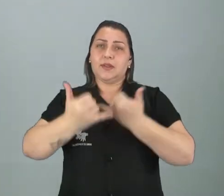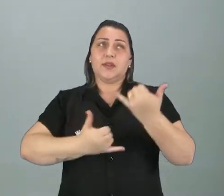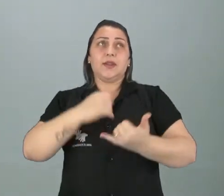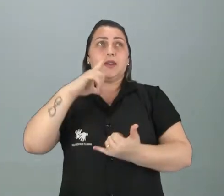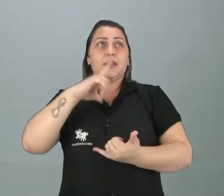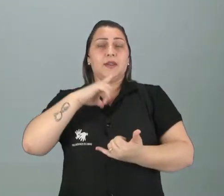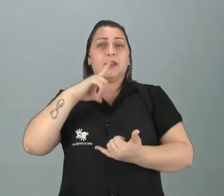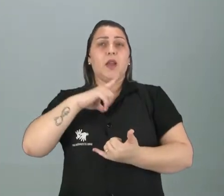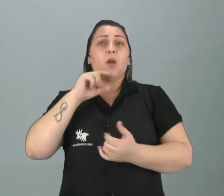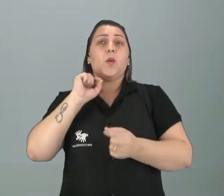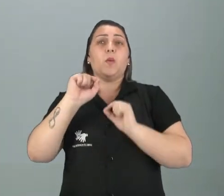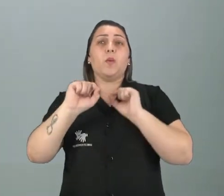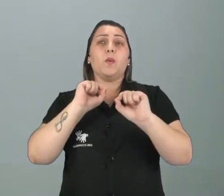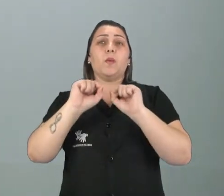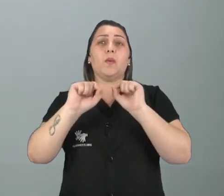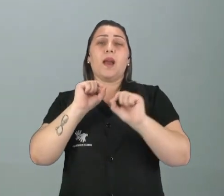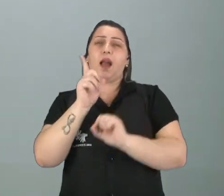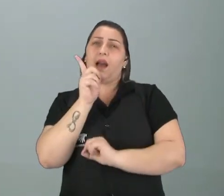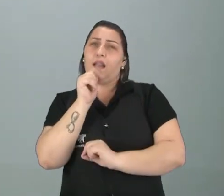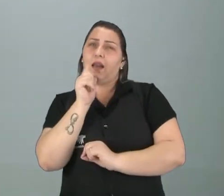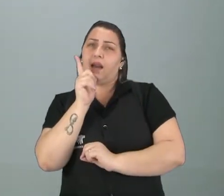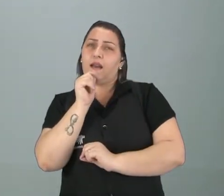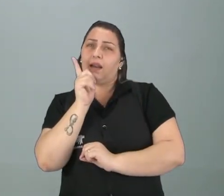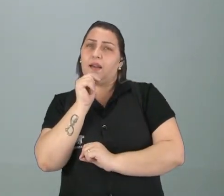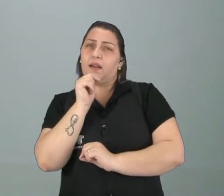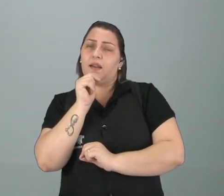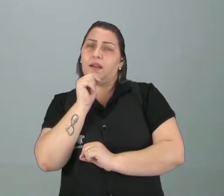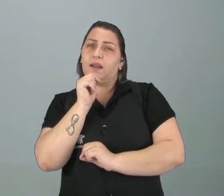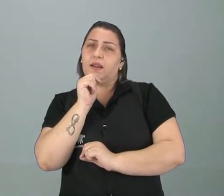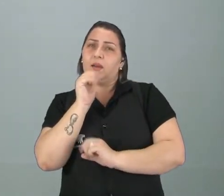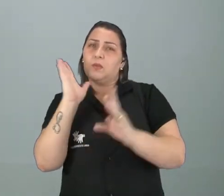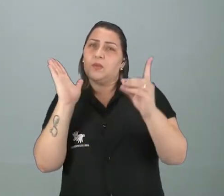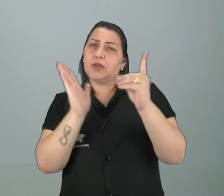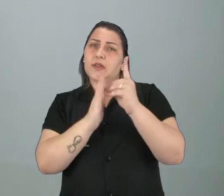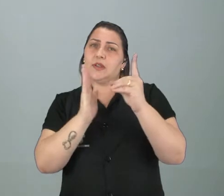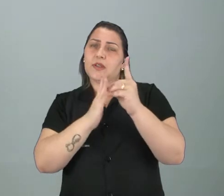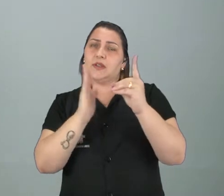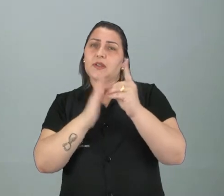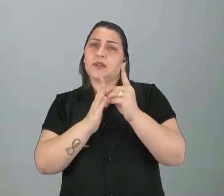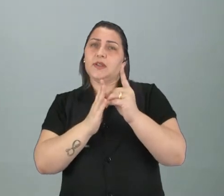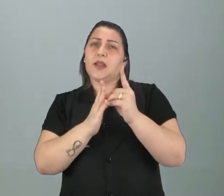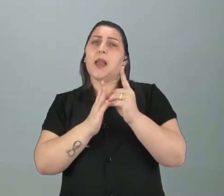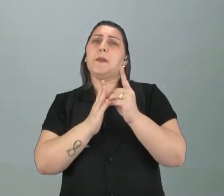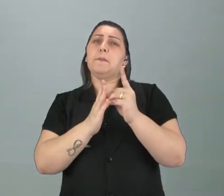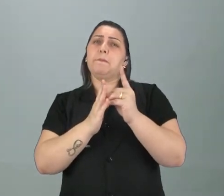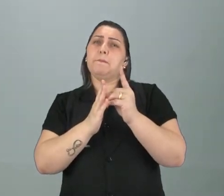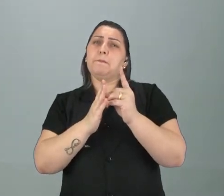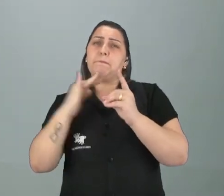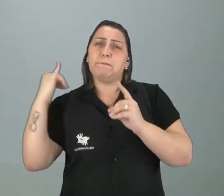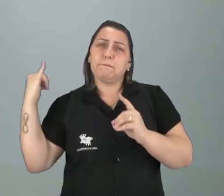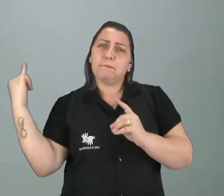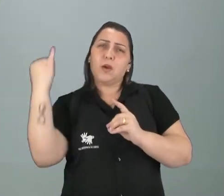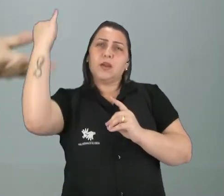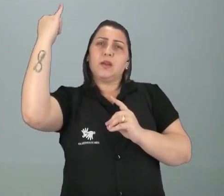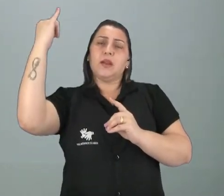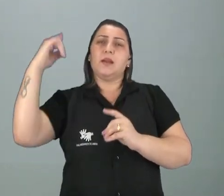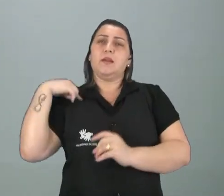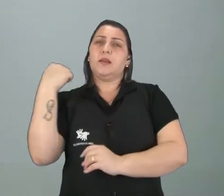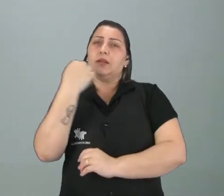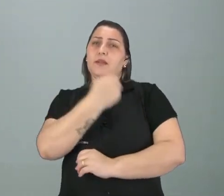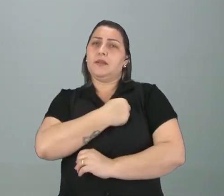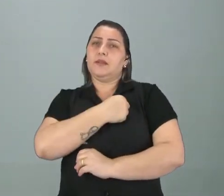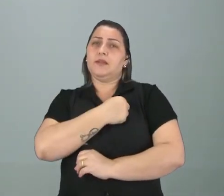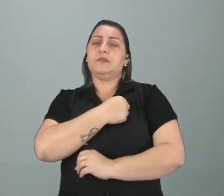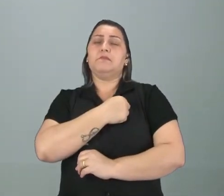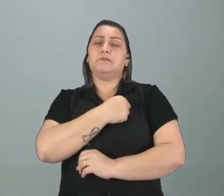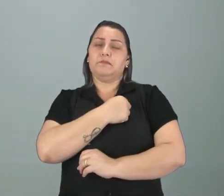tem um foco, o quê? A água, para os indígenas, é algo primordial, para nós, para todos nós, né?